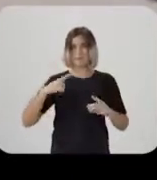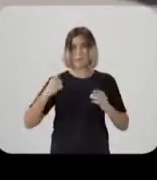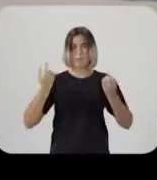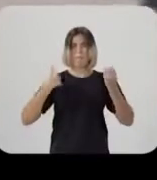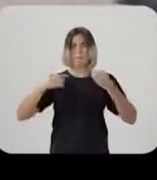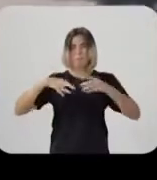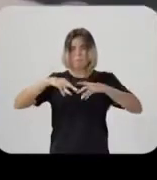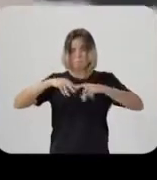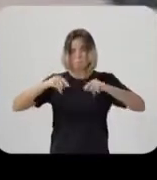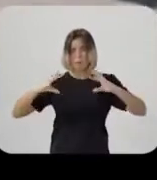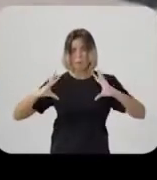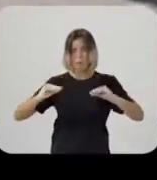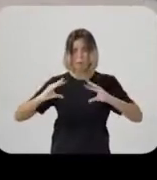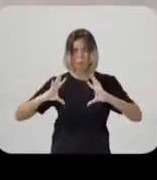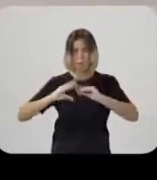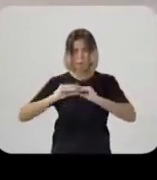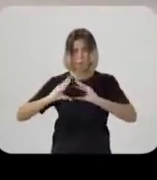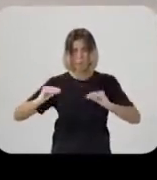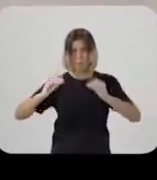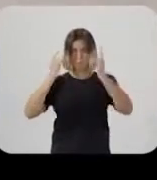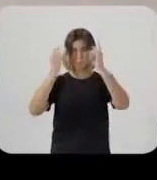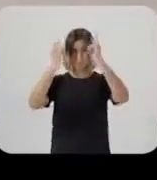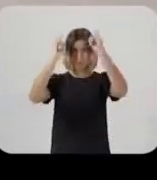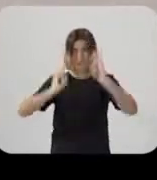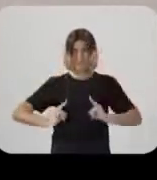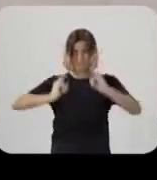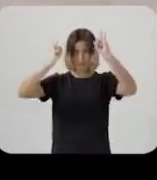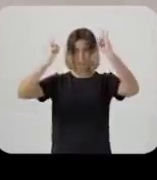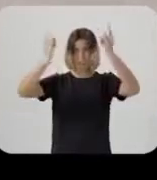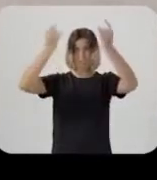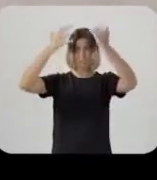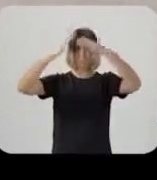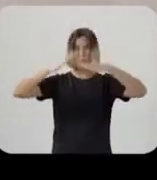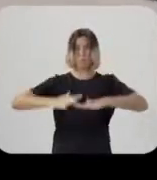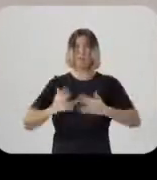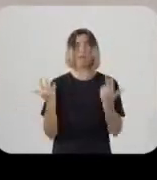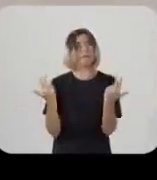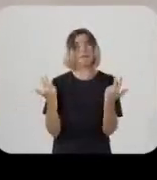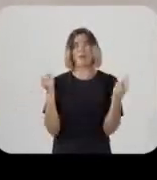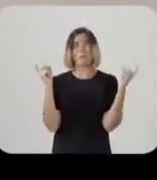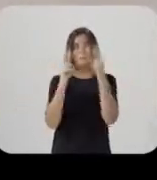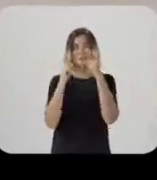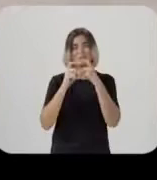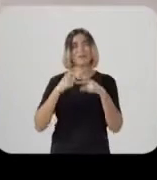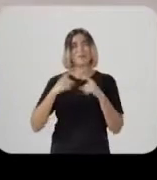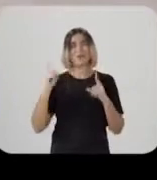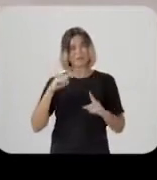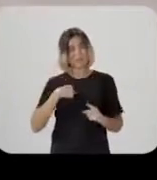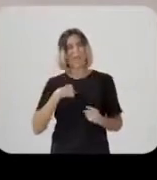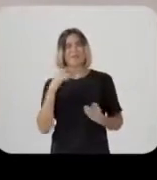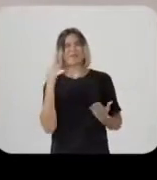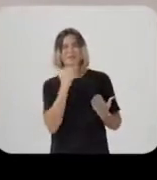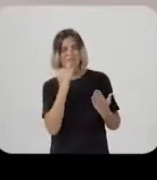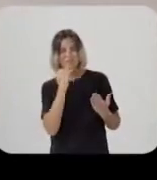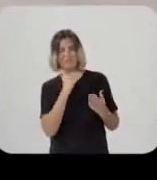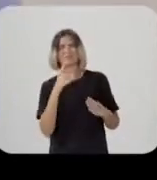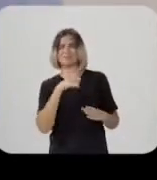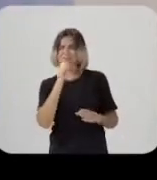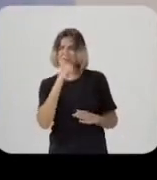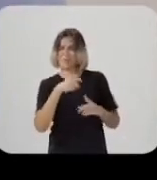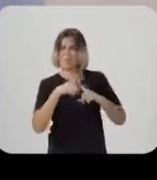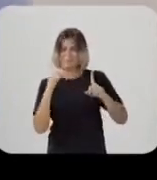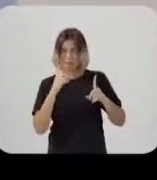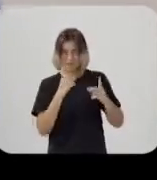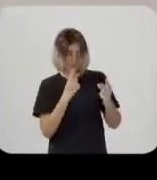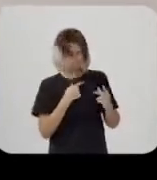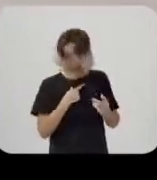Campos, nada sólido se constrói sobre o solo mole da mentira. Podemos ter defeitos, como qualquer um. Mas esses defeitos passam longe